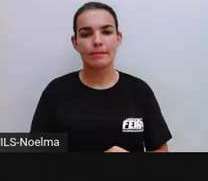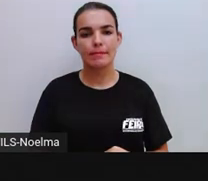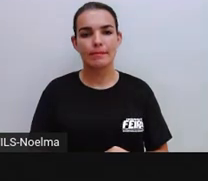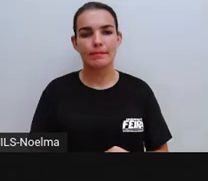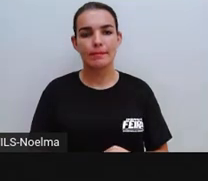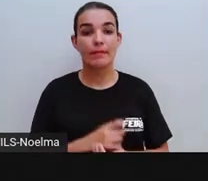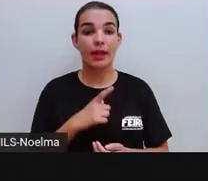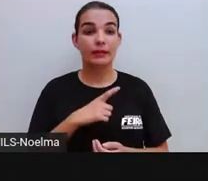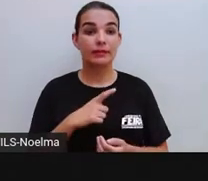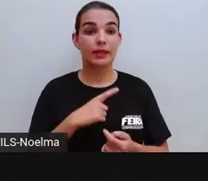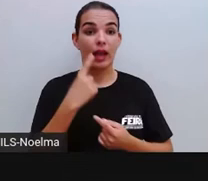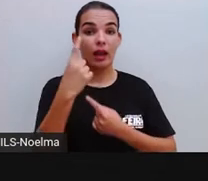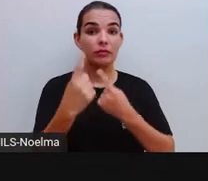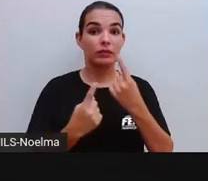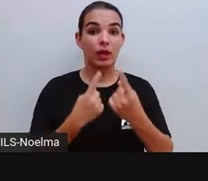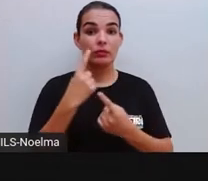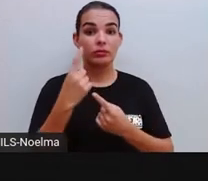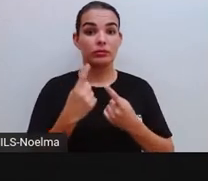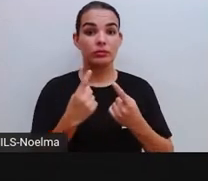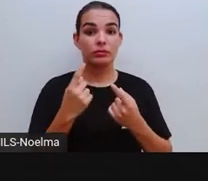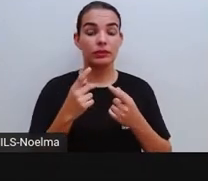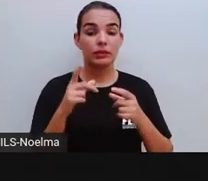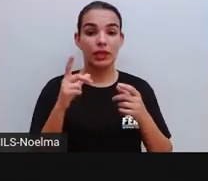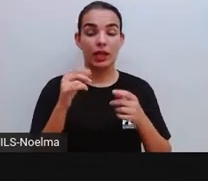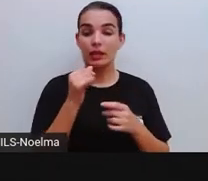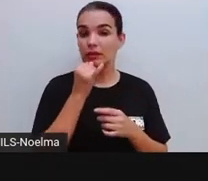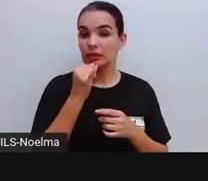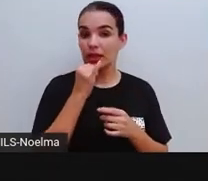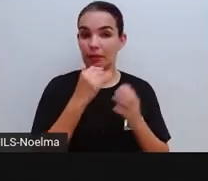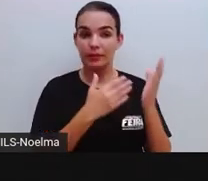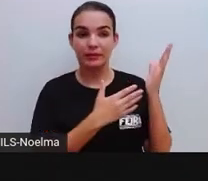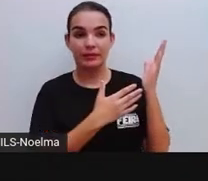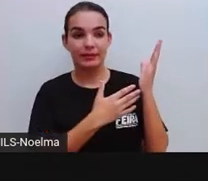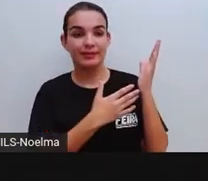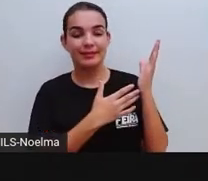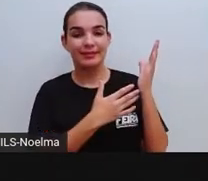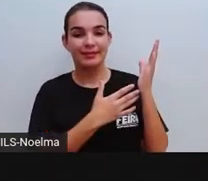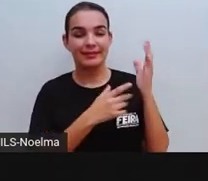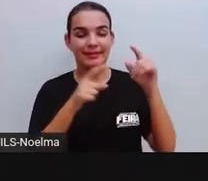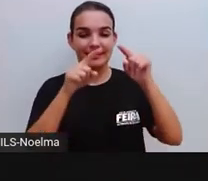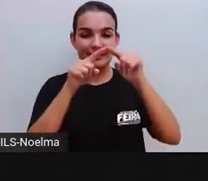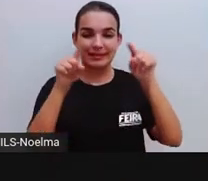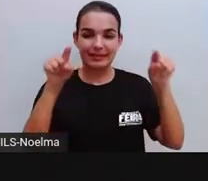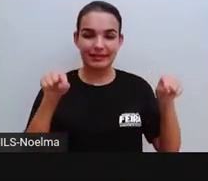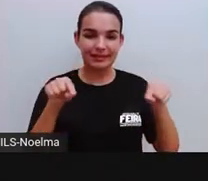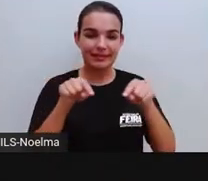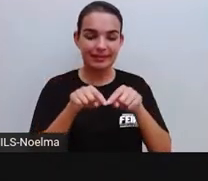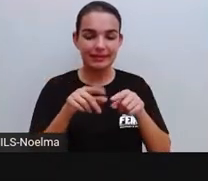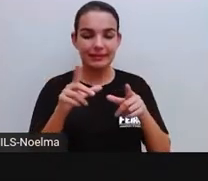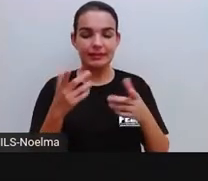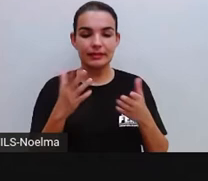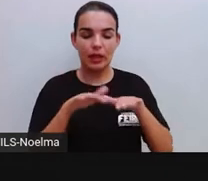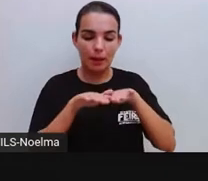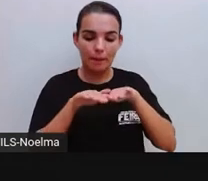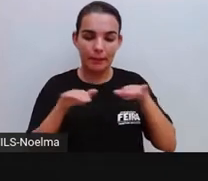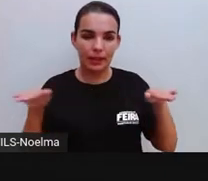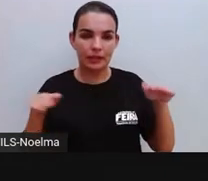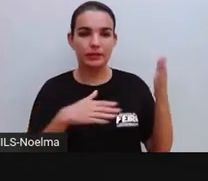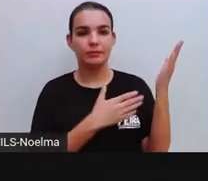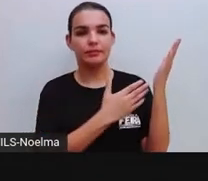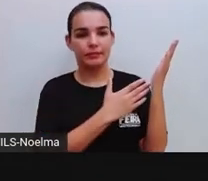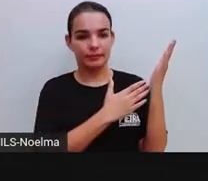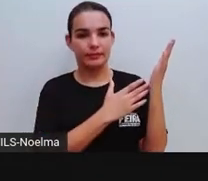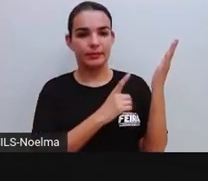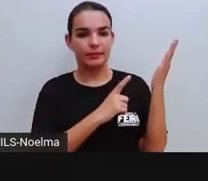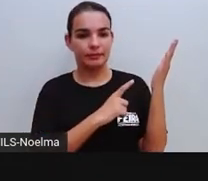E aqui a Pró trouxe alguns exemplos aí das figuras planas, certo? O quadrado,